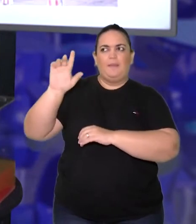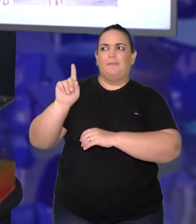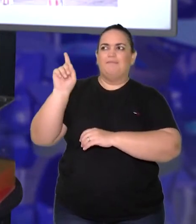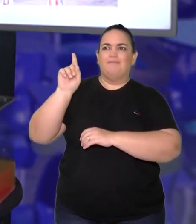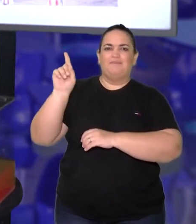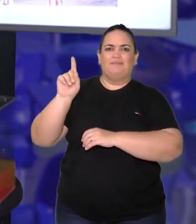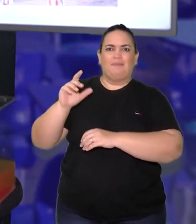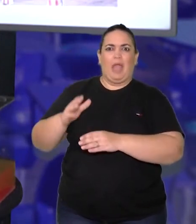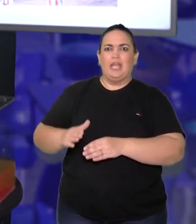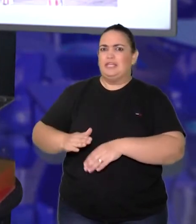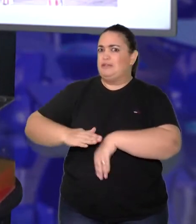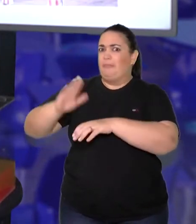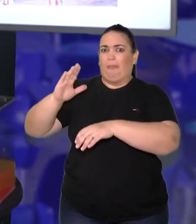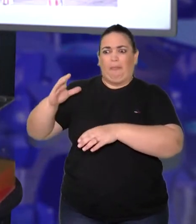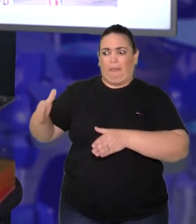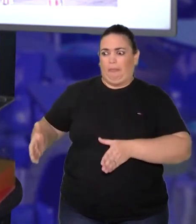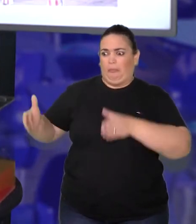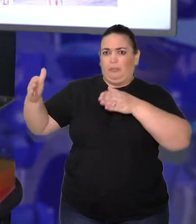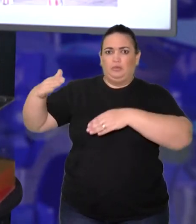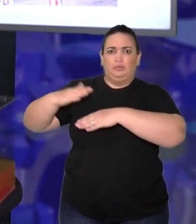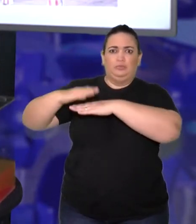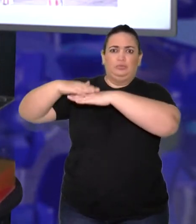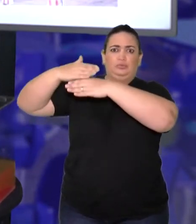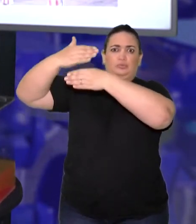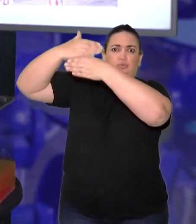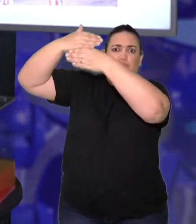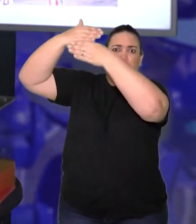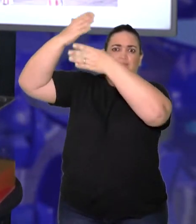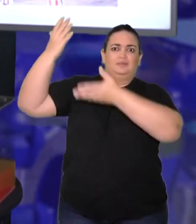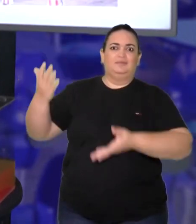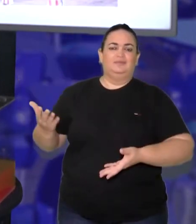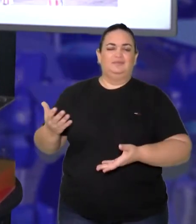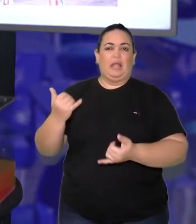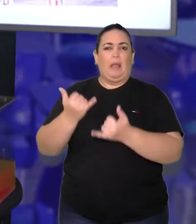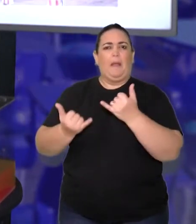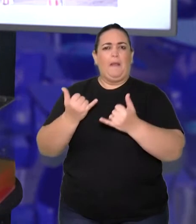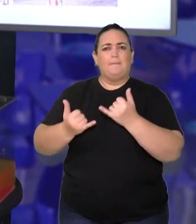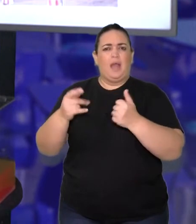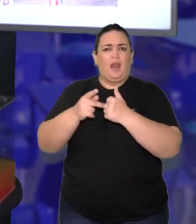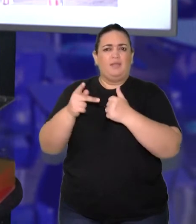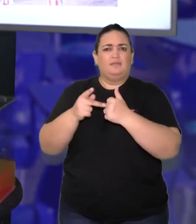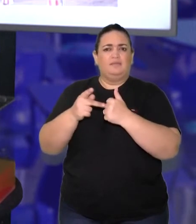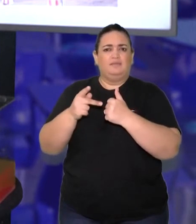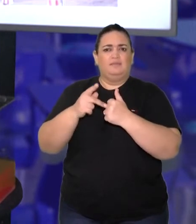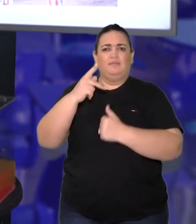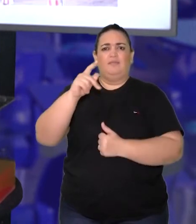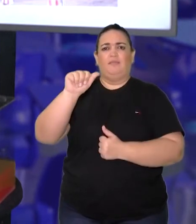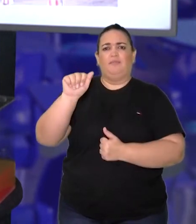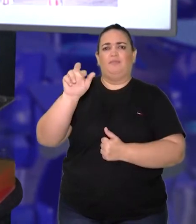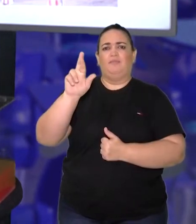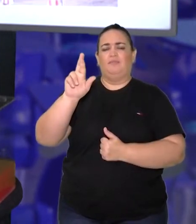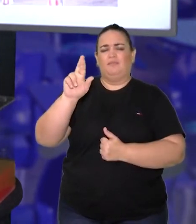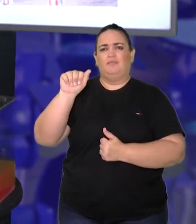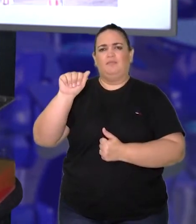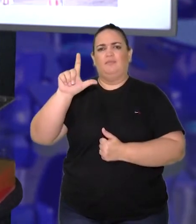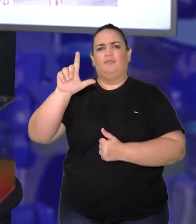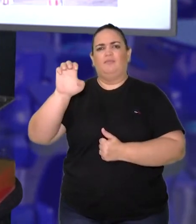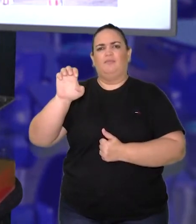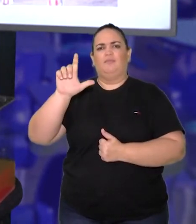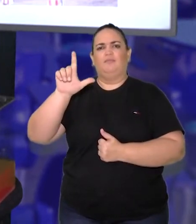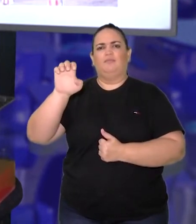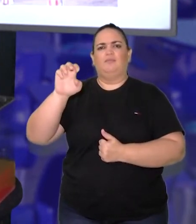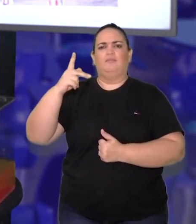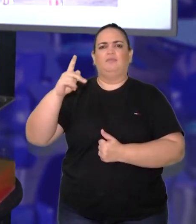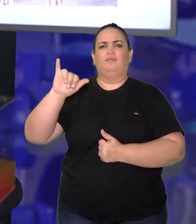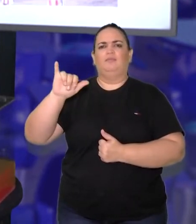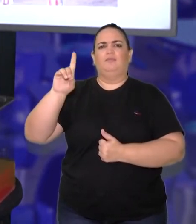tem alguns containers, nos formatos paralepípedos, né? E a gente pode utilizar aqui a seguinte situação.